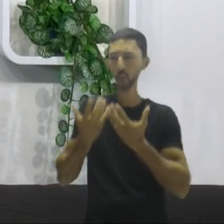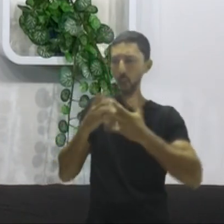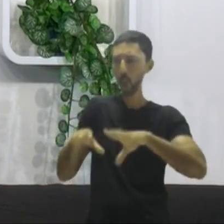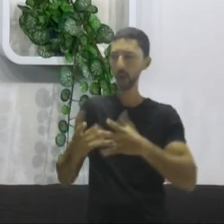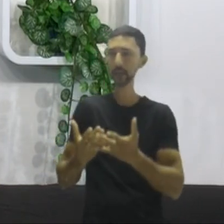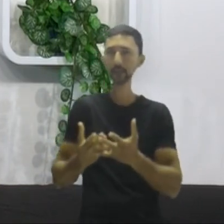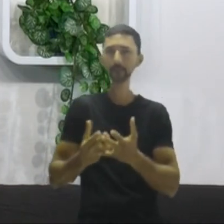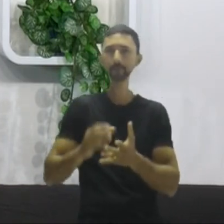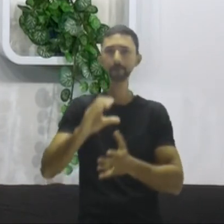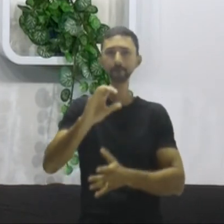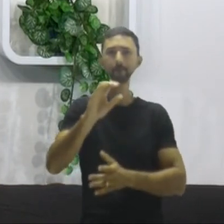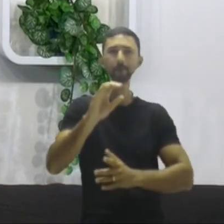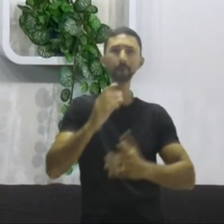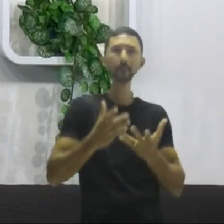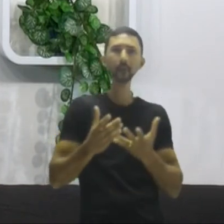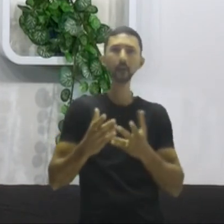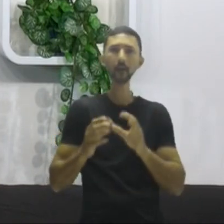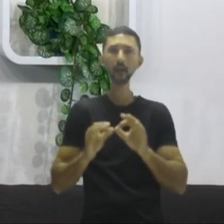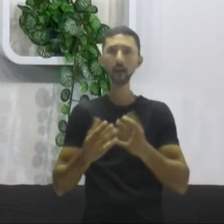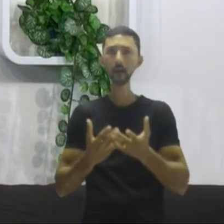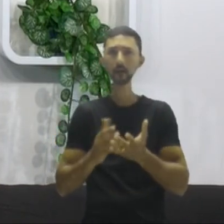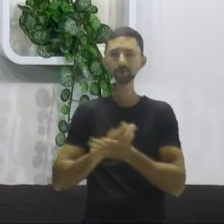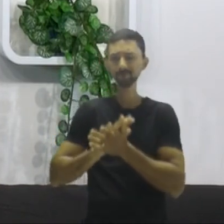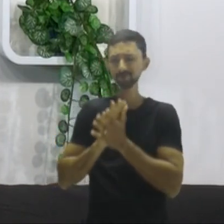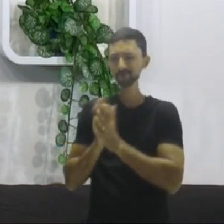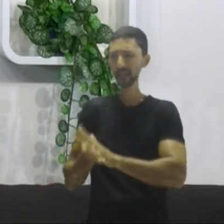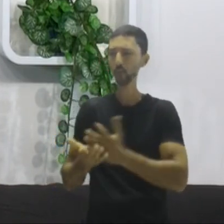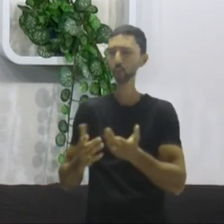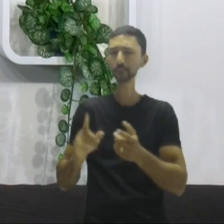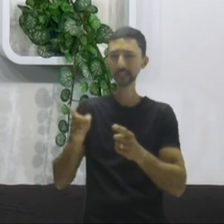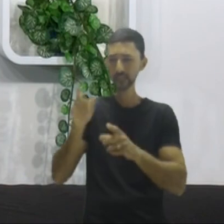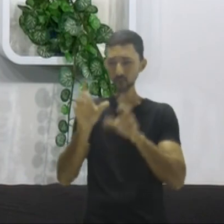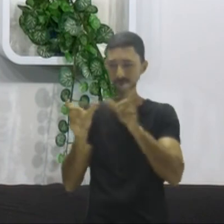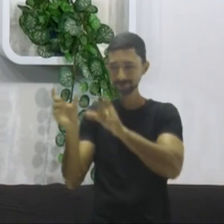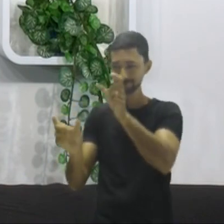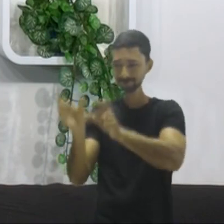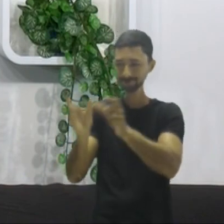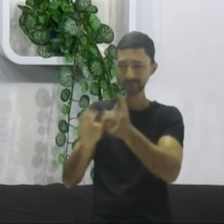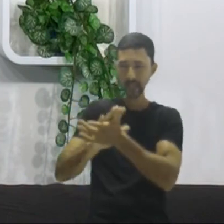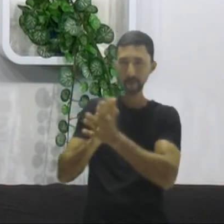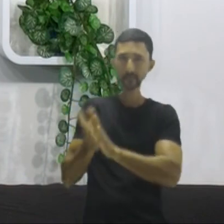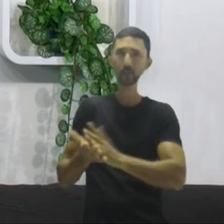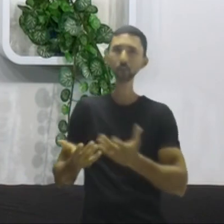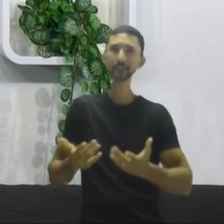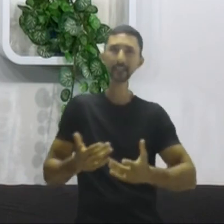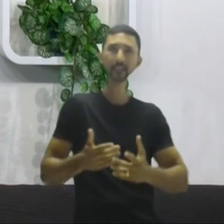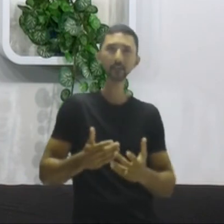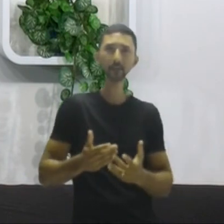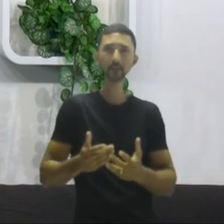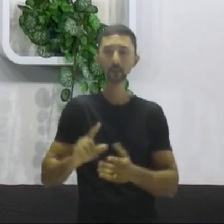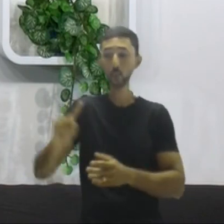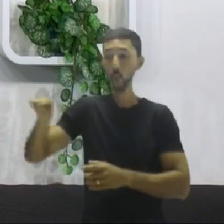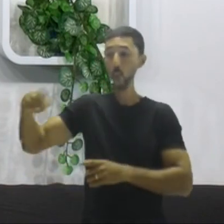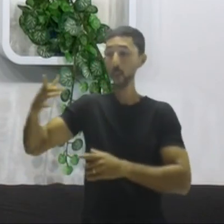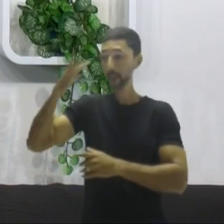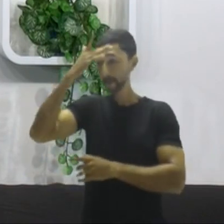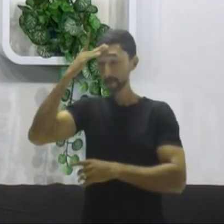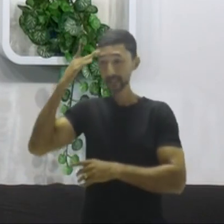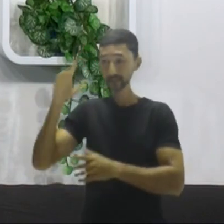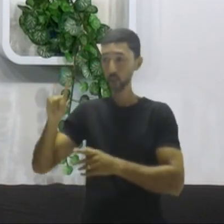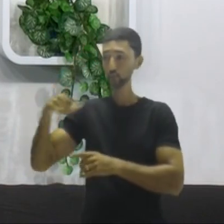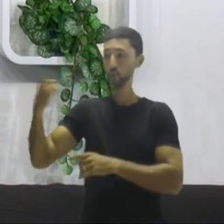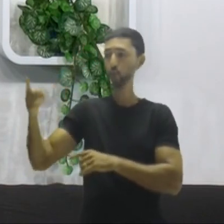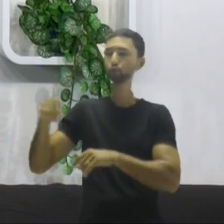xenofobia, professor? Uma coisa hoje não tão incomum que é o preconceito ao